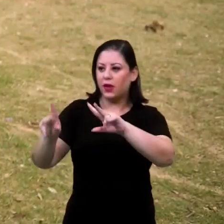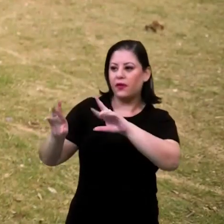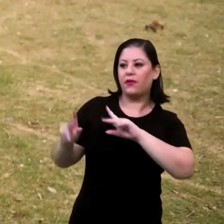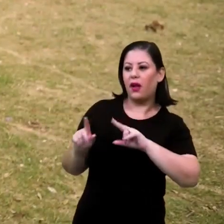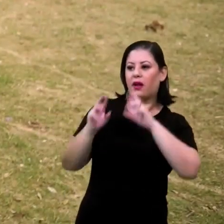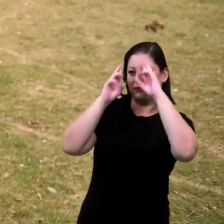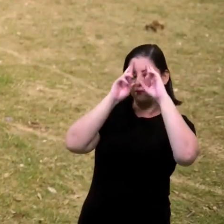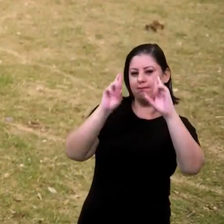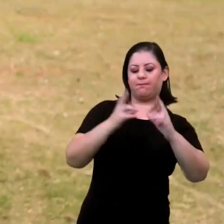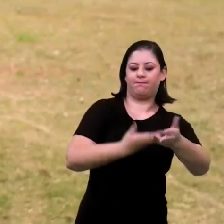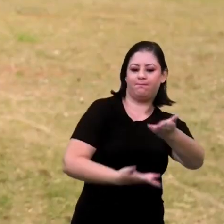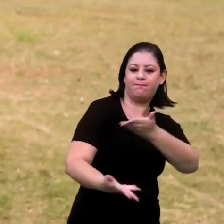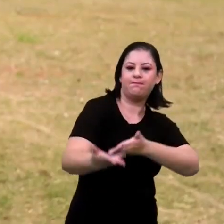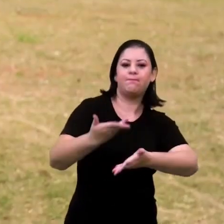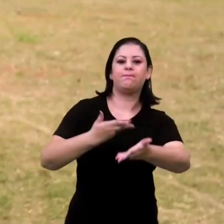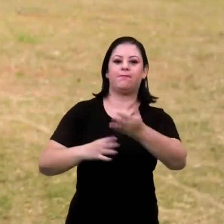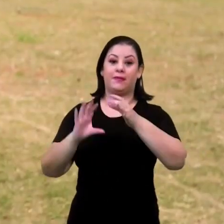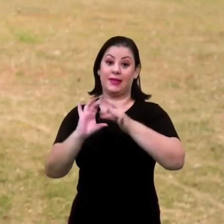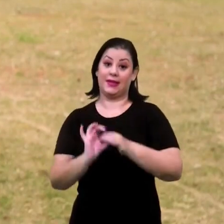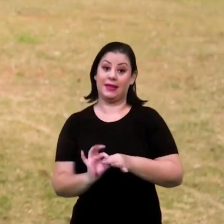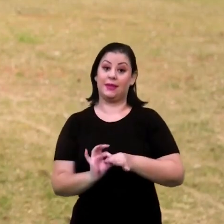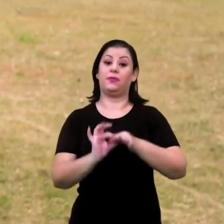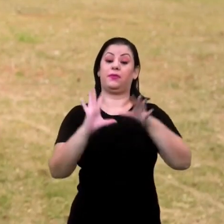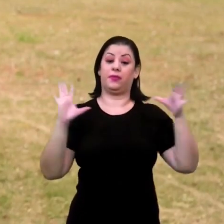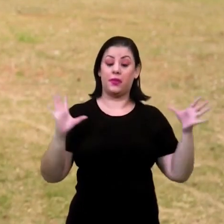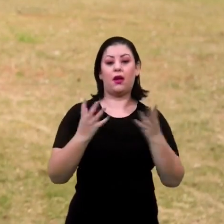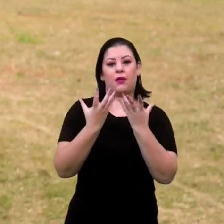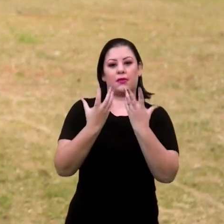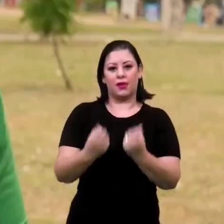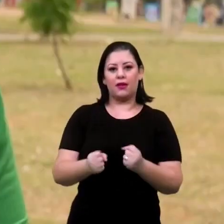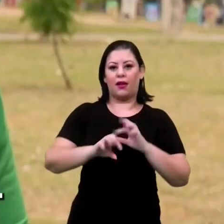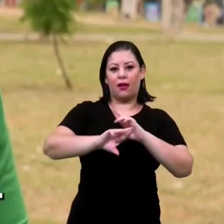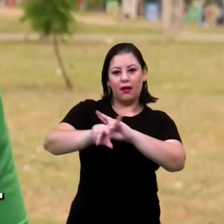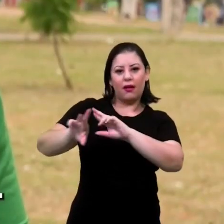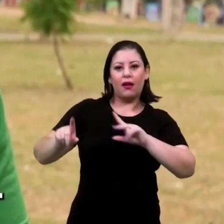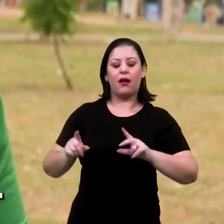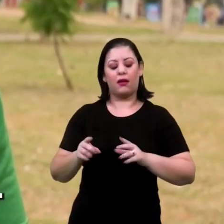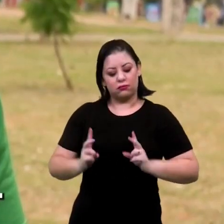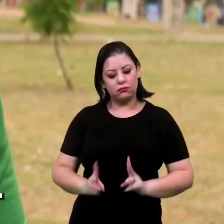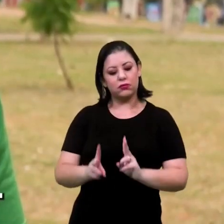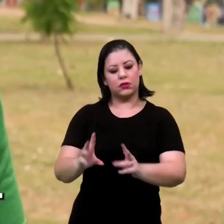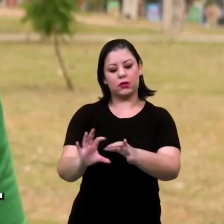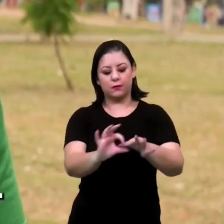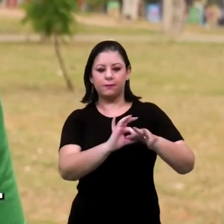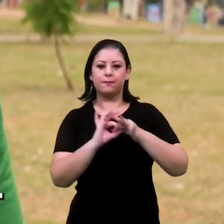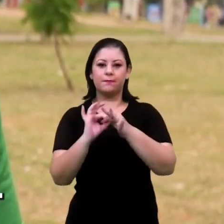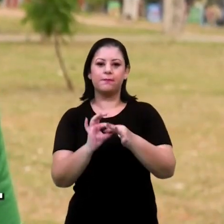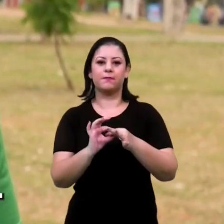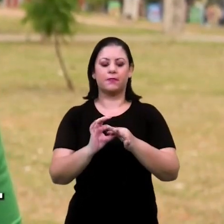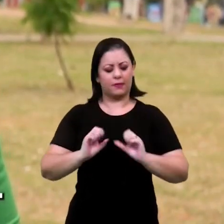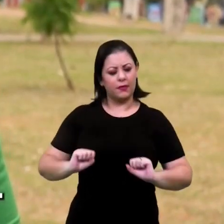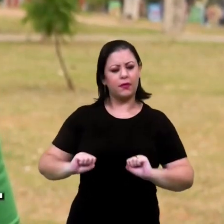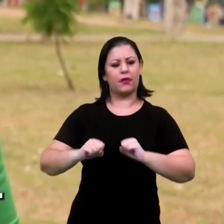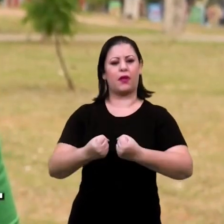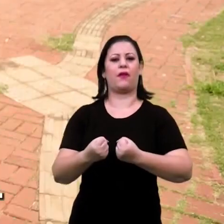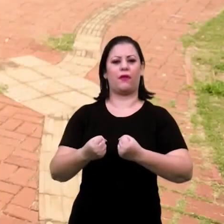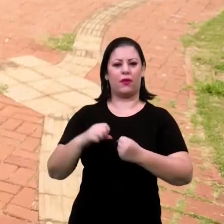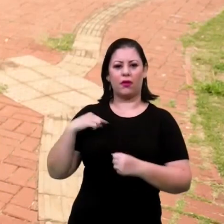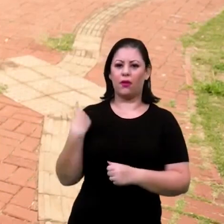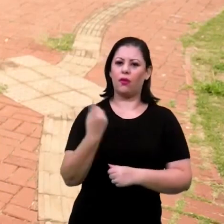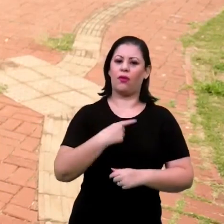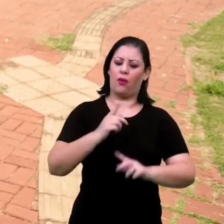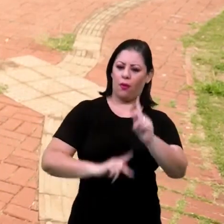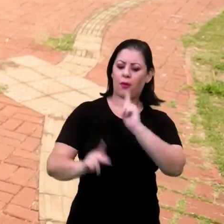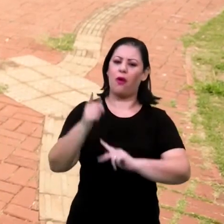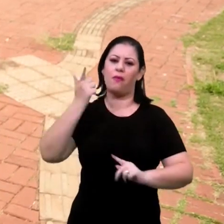é democracia. Aceitar as diferenças e seguir em comunhão, defendendo esta liberdade que foi conquistada pelo nosso povo.